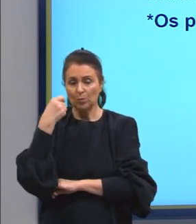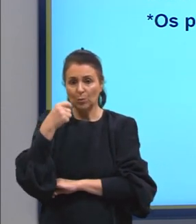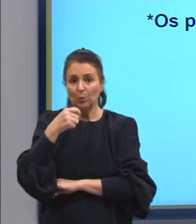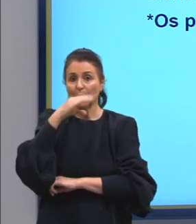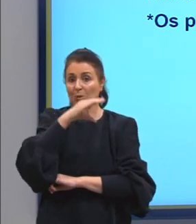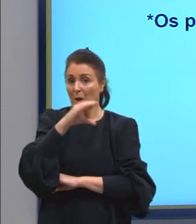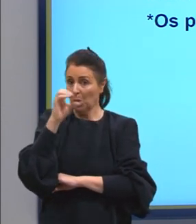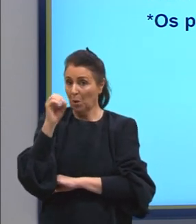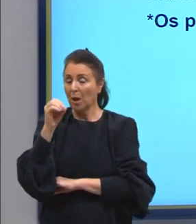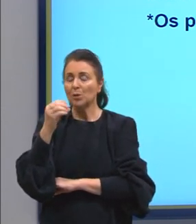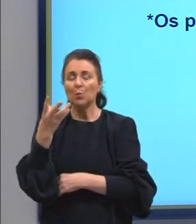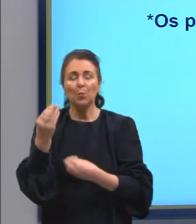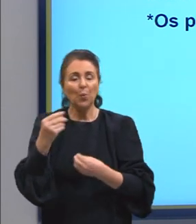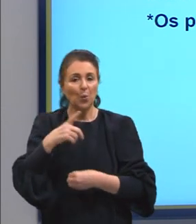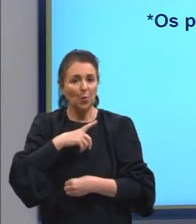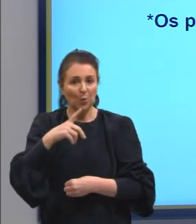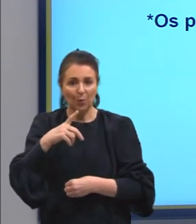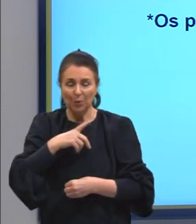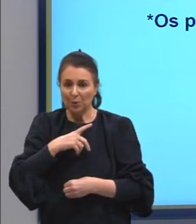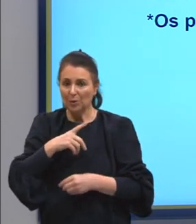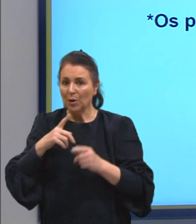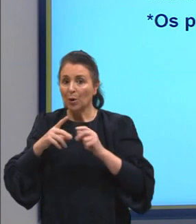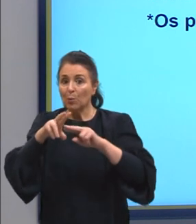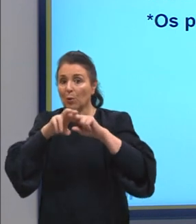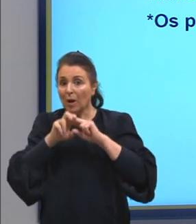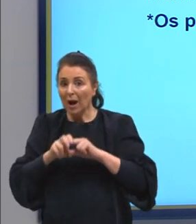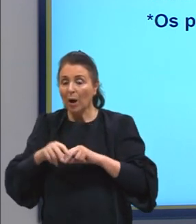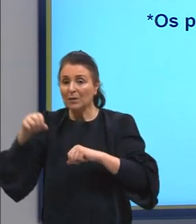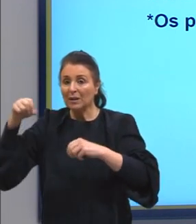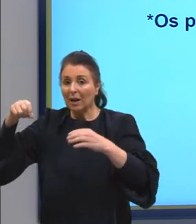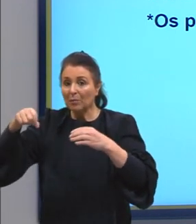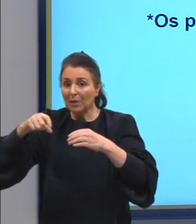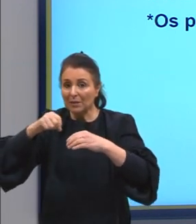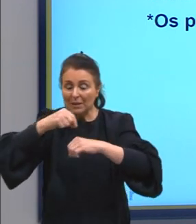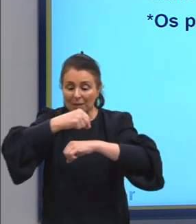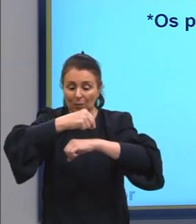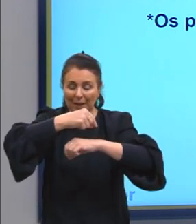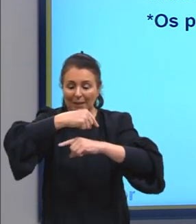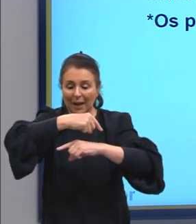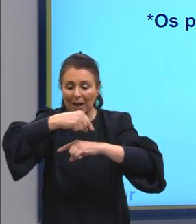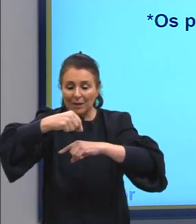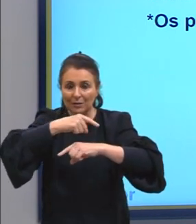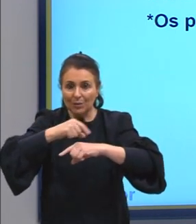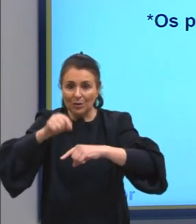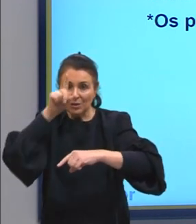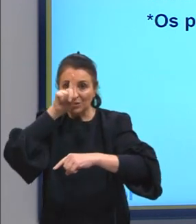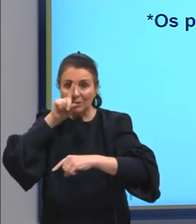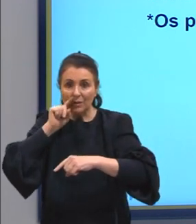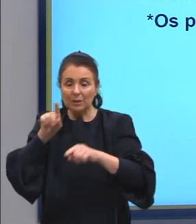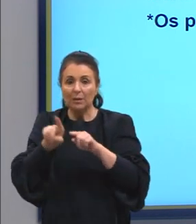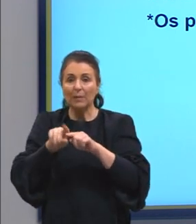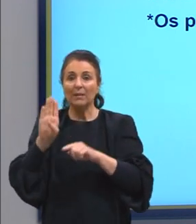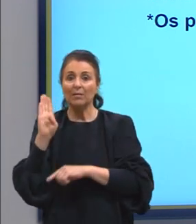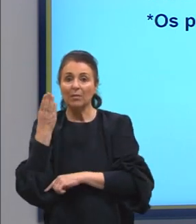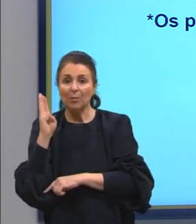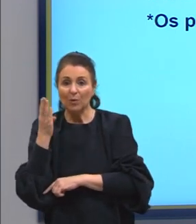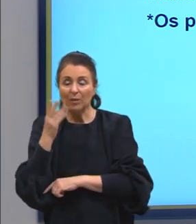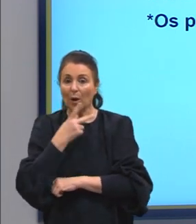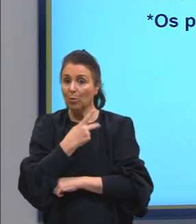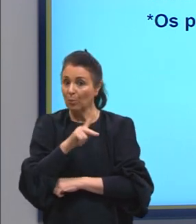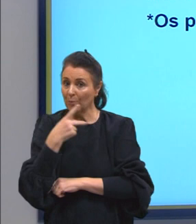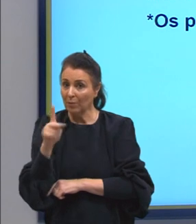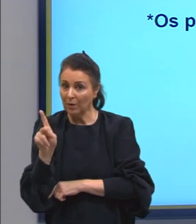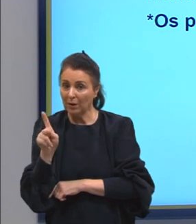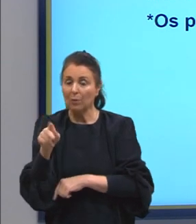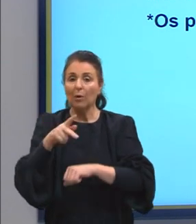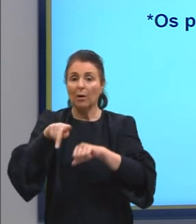gaúchos, principalmente com a produção da soja. Olha, os bolivianos e paraguaios. Então, vejam só que o centro-oeste tem uma